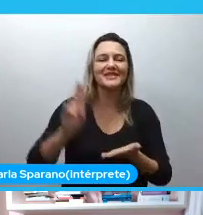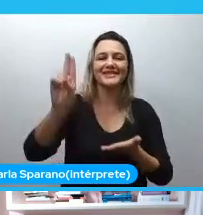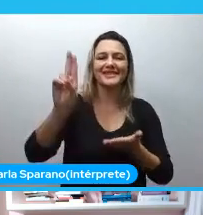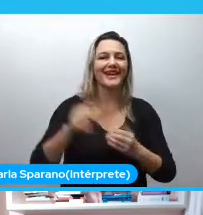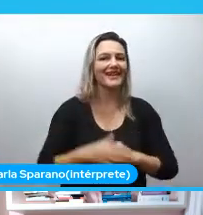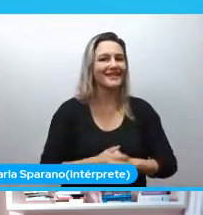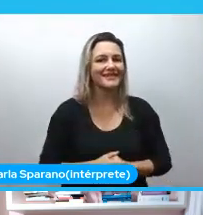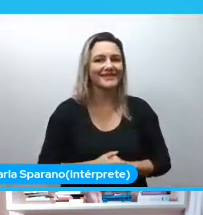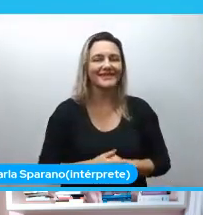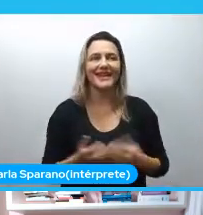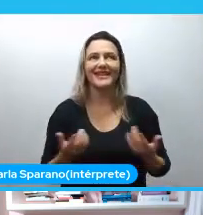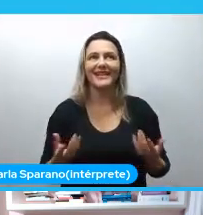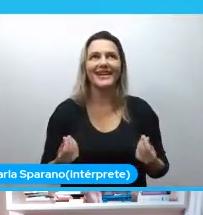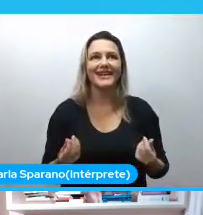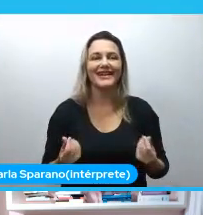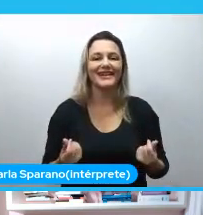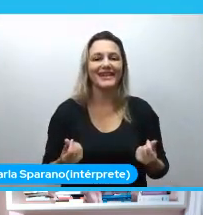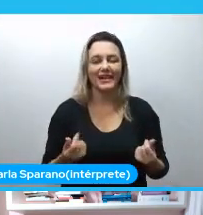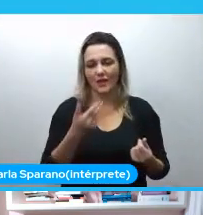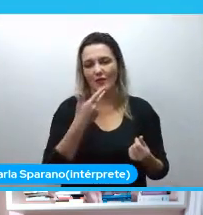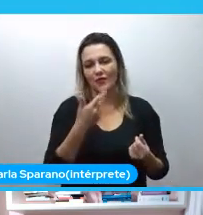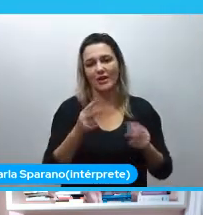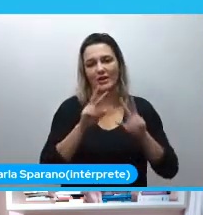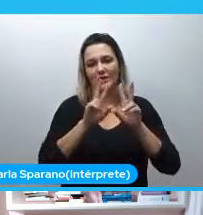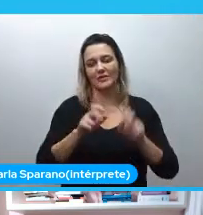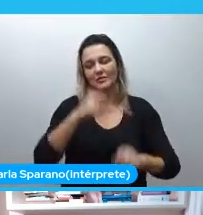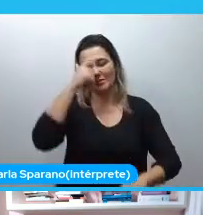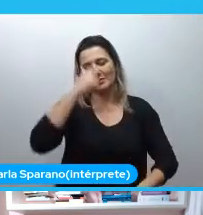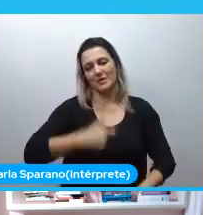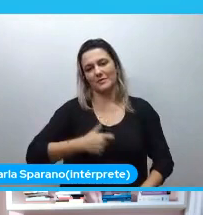o quê? E eu vou falar muito assim por mim.